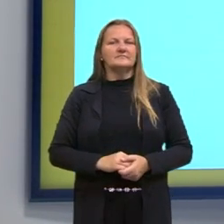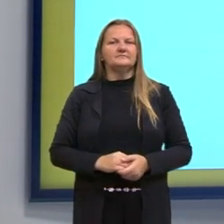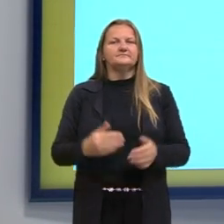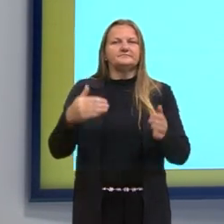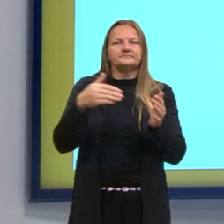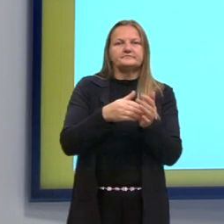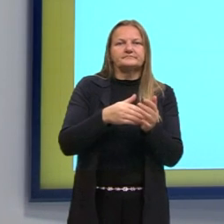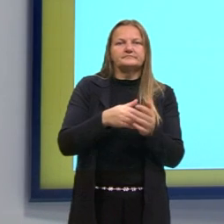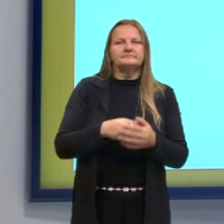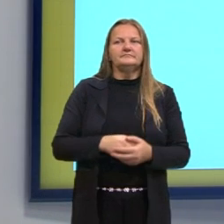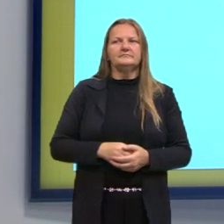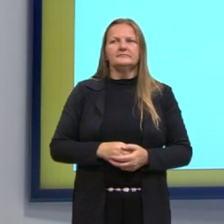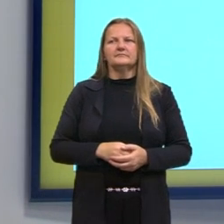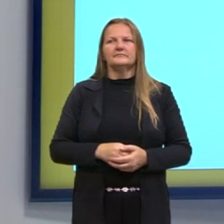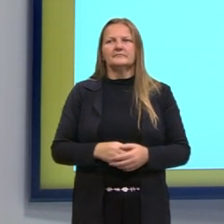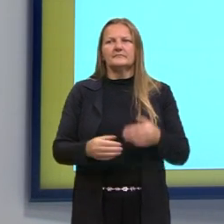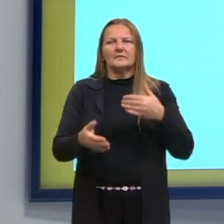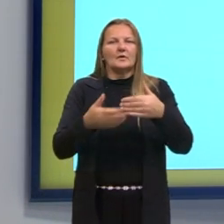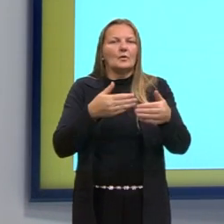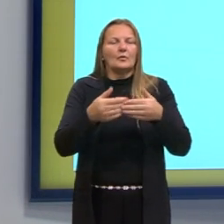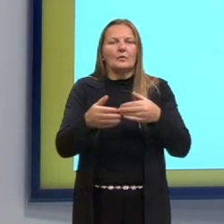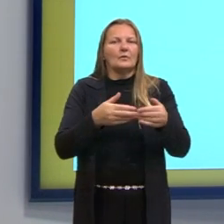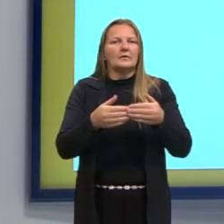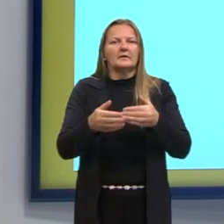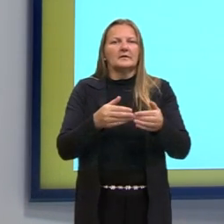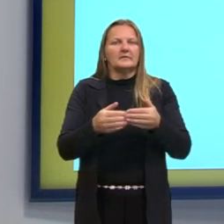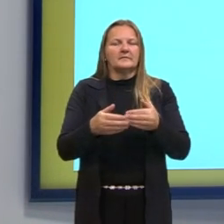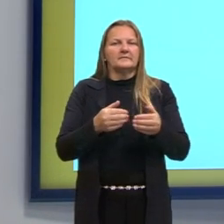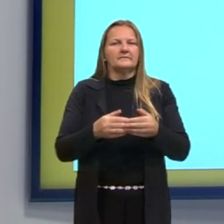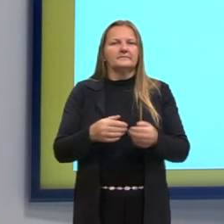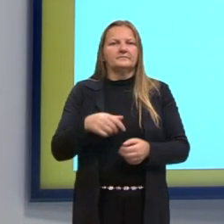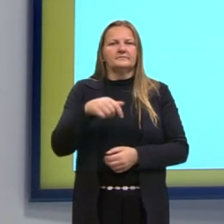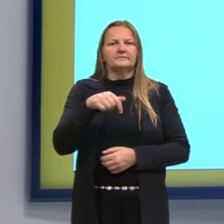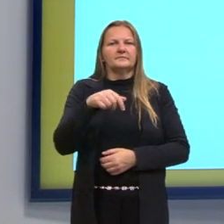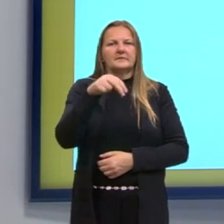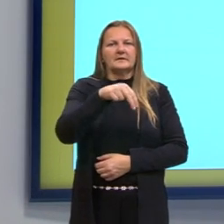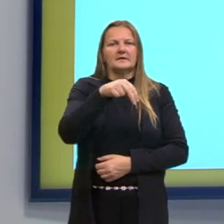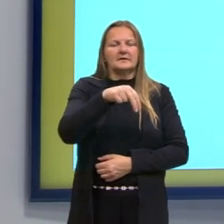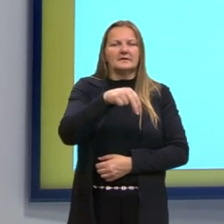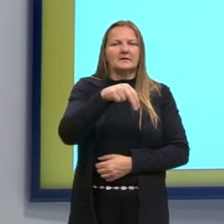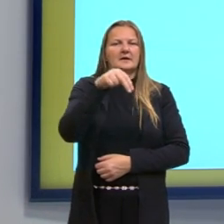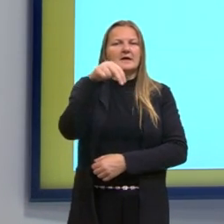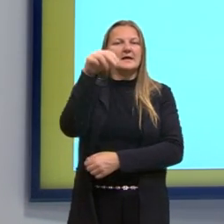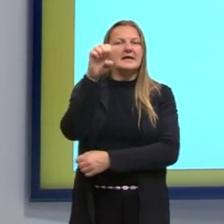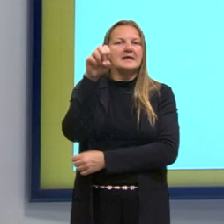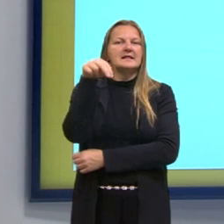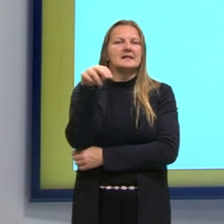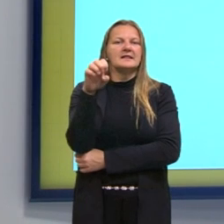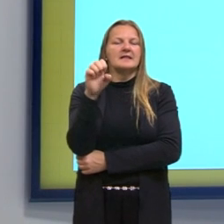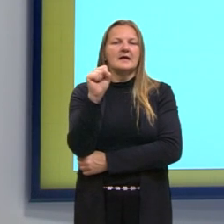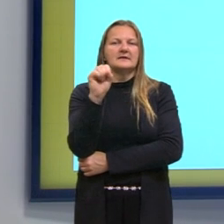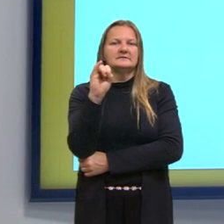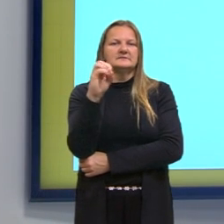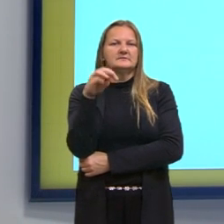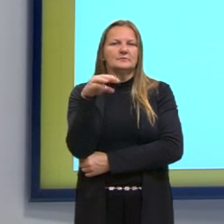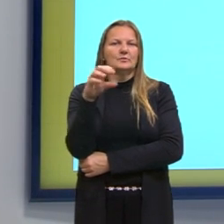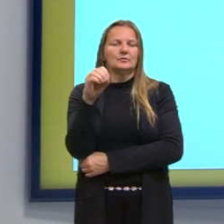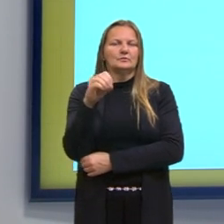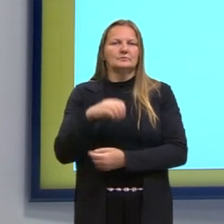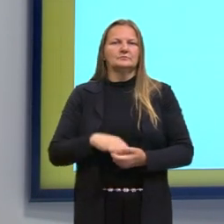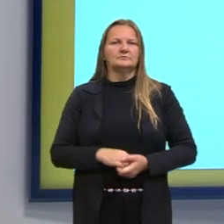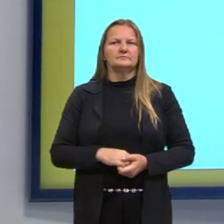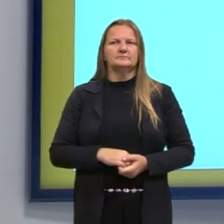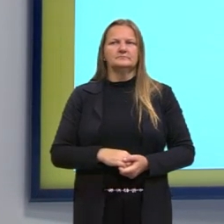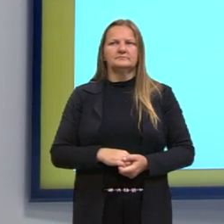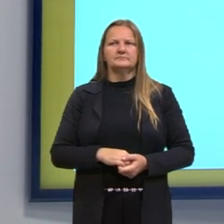posso pegar um quadrado qualquer, que geralmente a gente chama o N de enésimo. Então, seria o QN vai